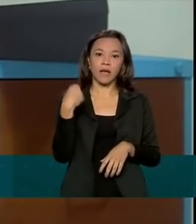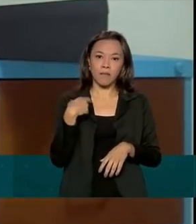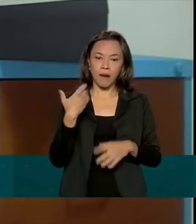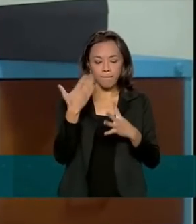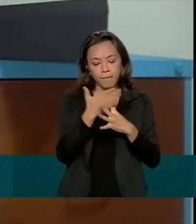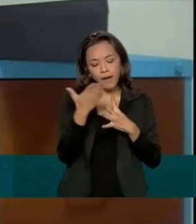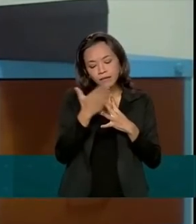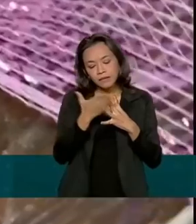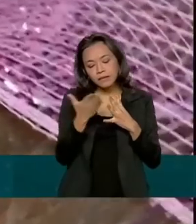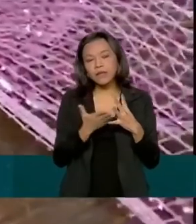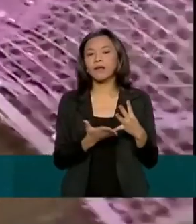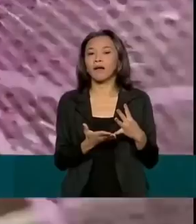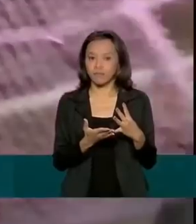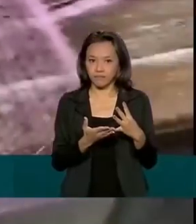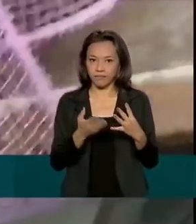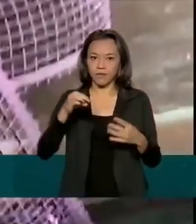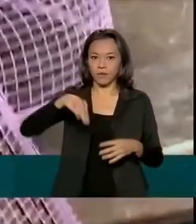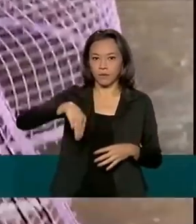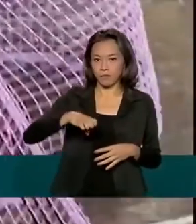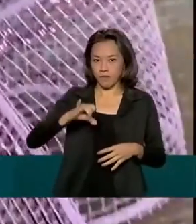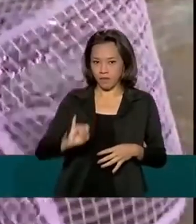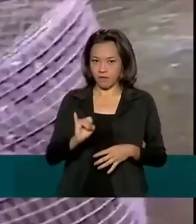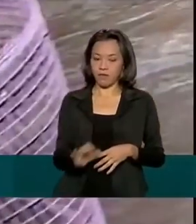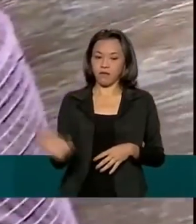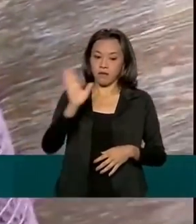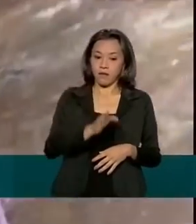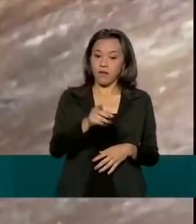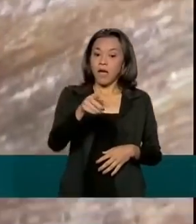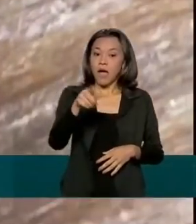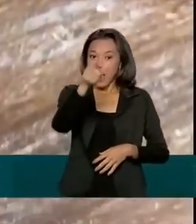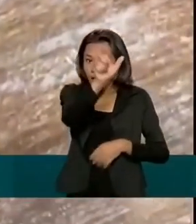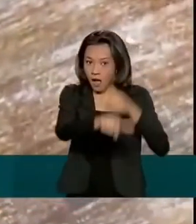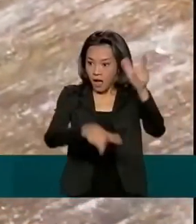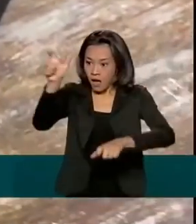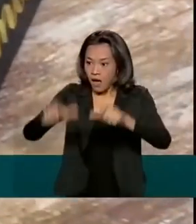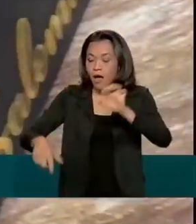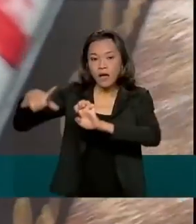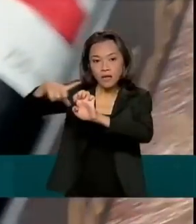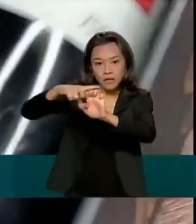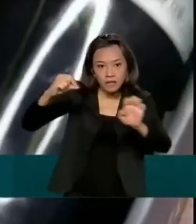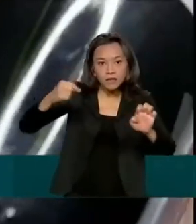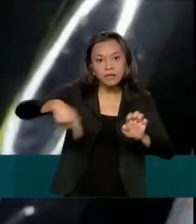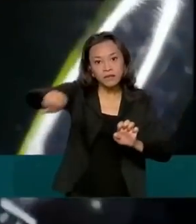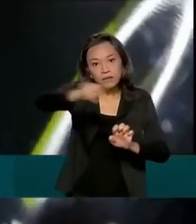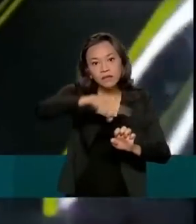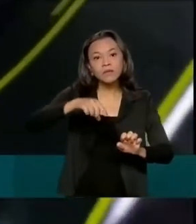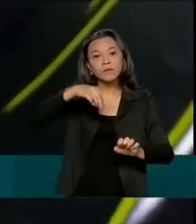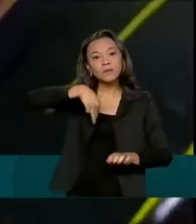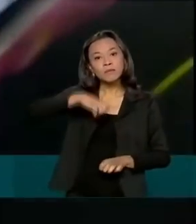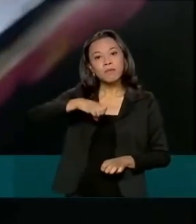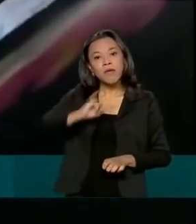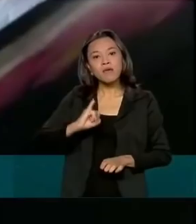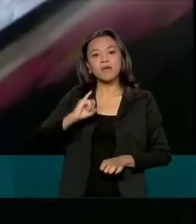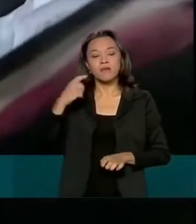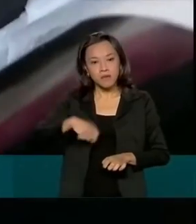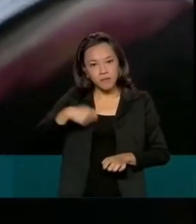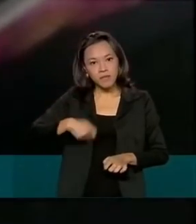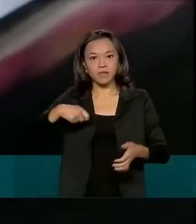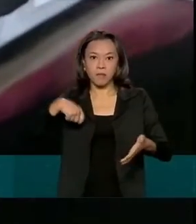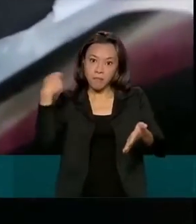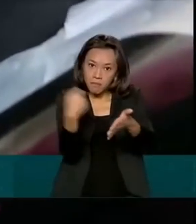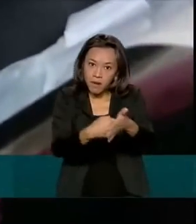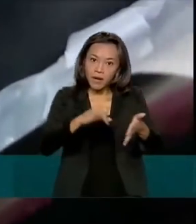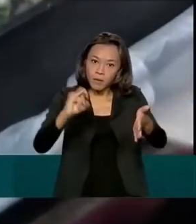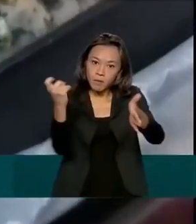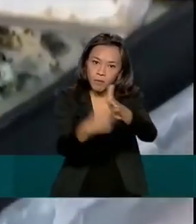o parcelamento que a gente está tendo. Assim como a Cidilene, os microempreendedores individuais que estão devendo impostos poderão regularizar